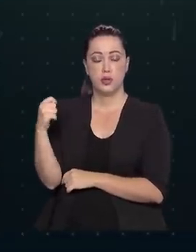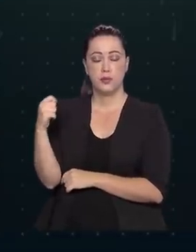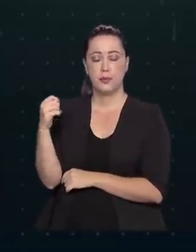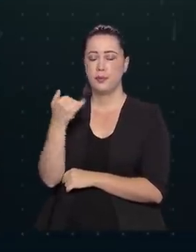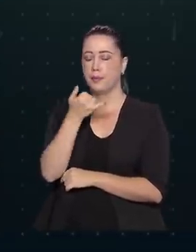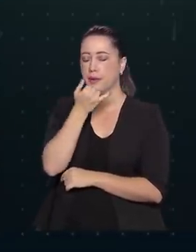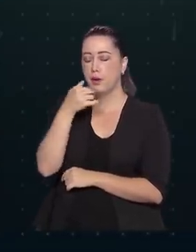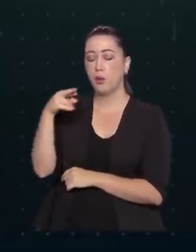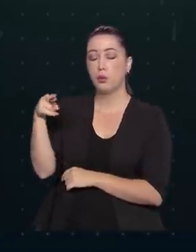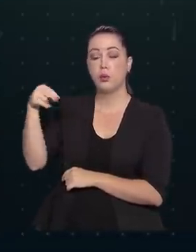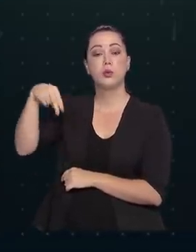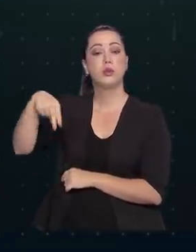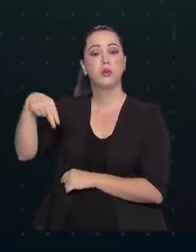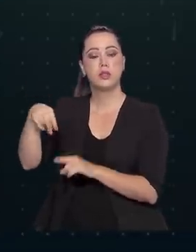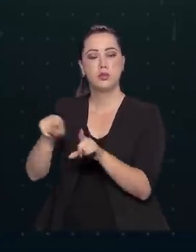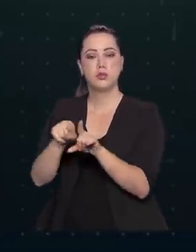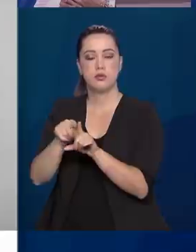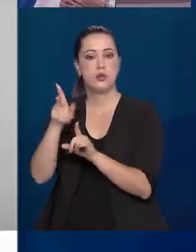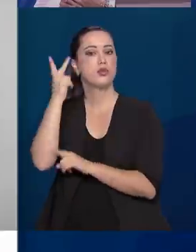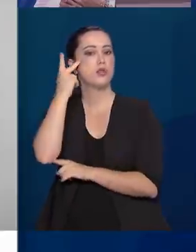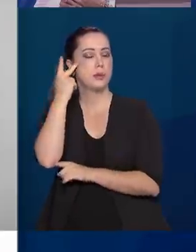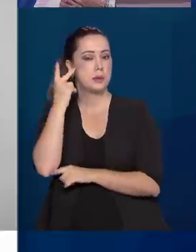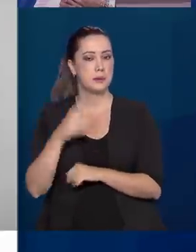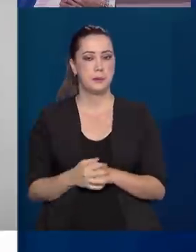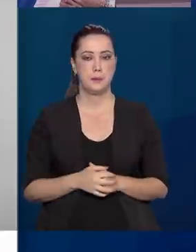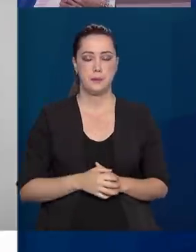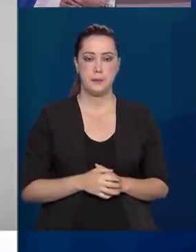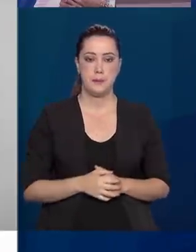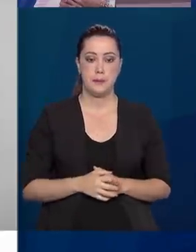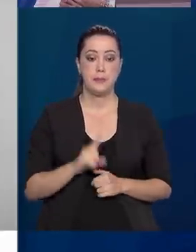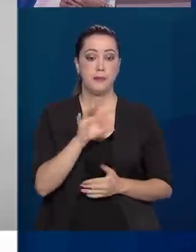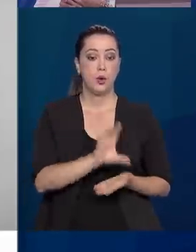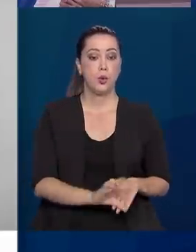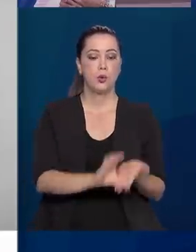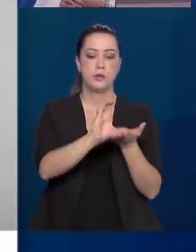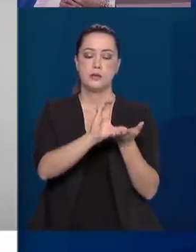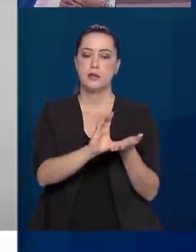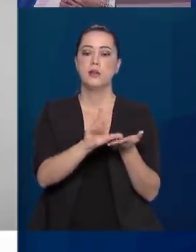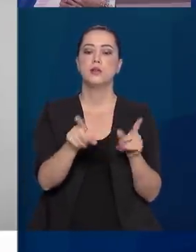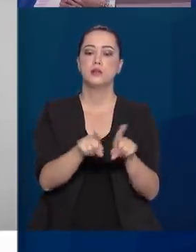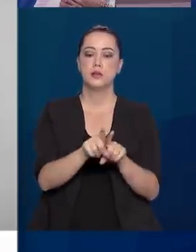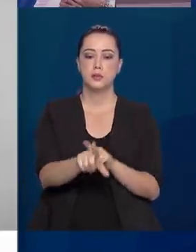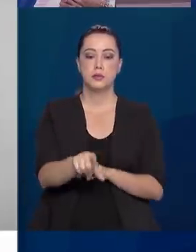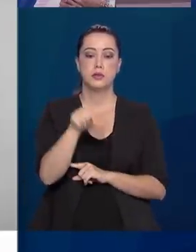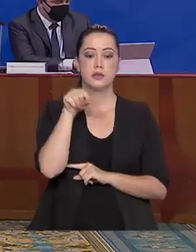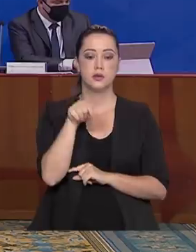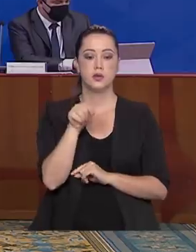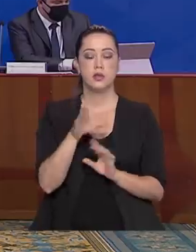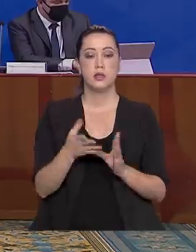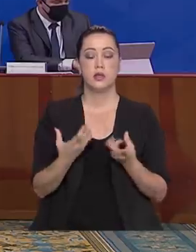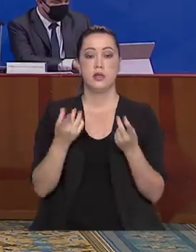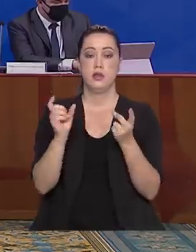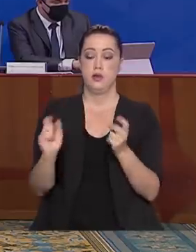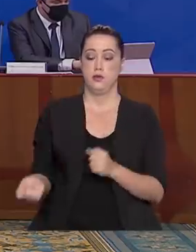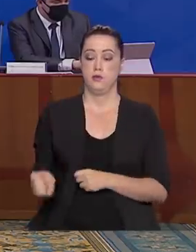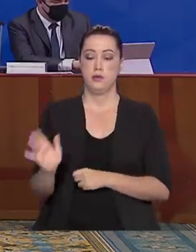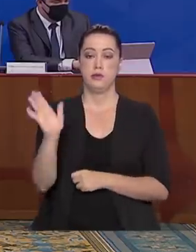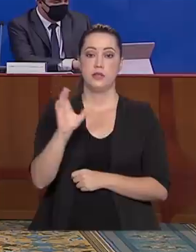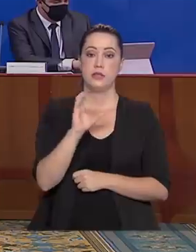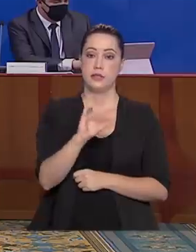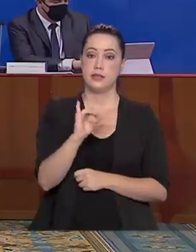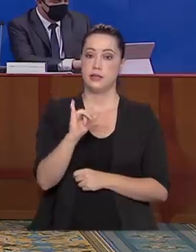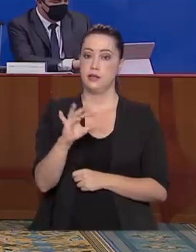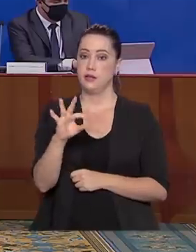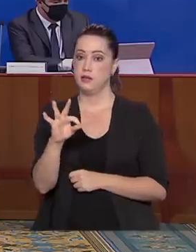e de Campinas, em São Paulo. O conselho também decidiu pela privatização da Ceitec. A empresa pública é